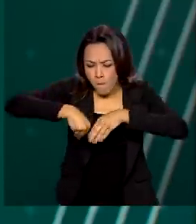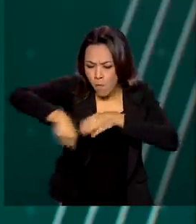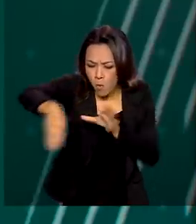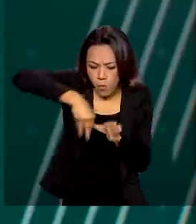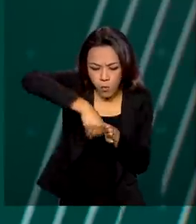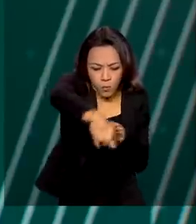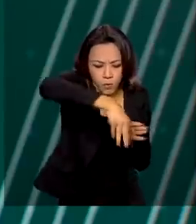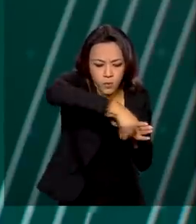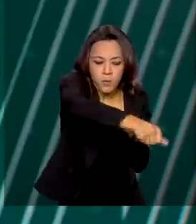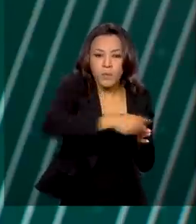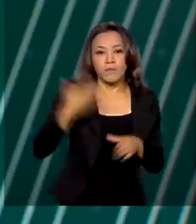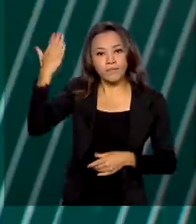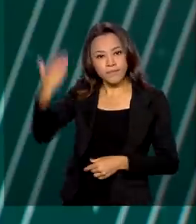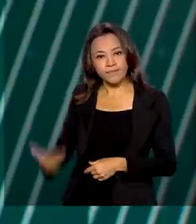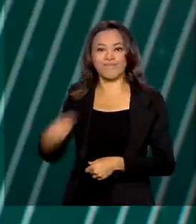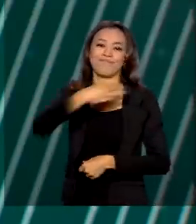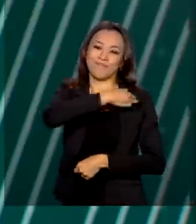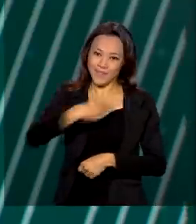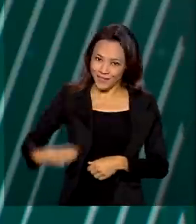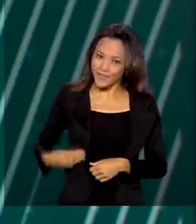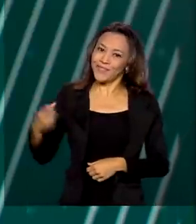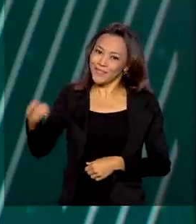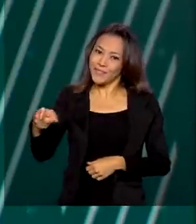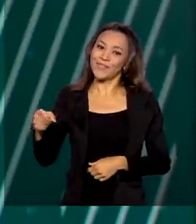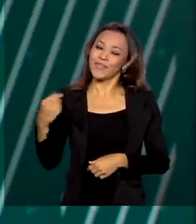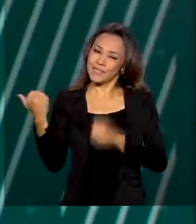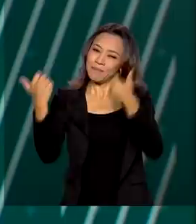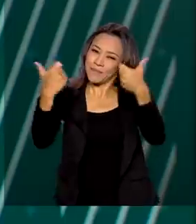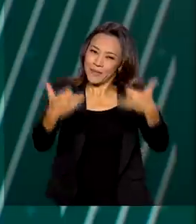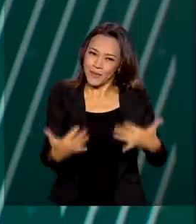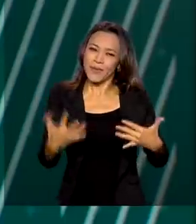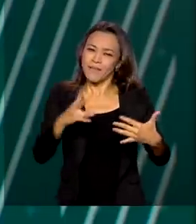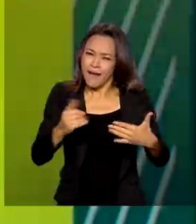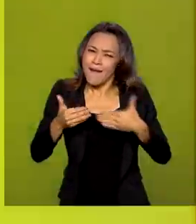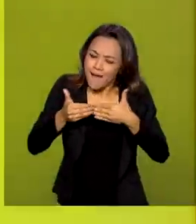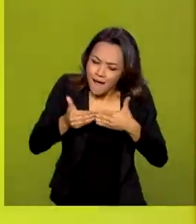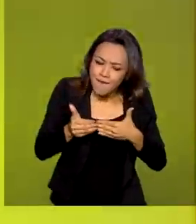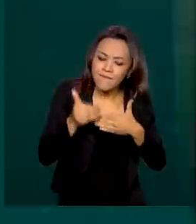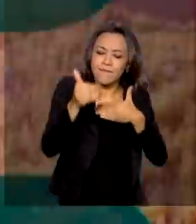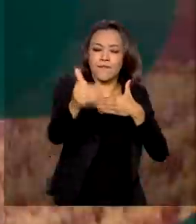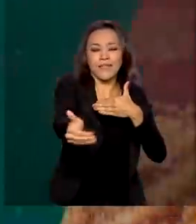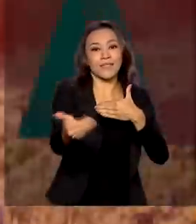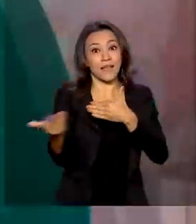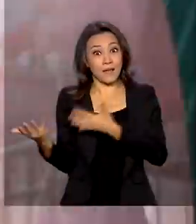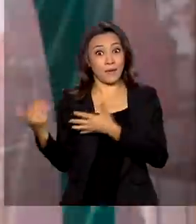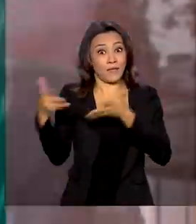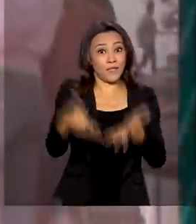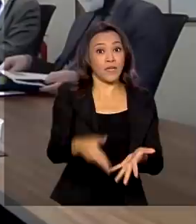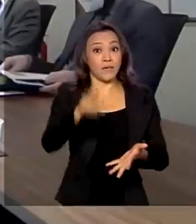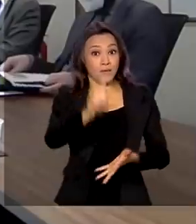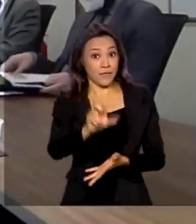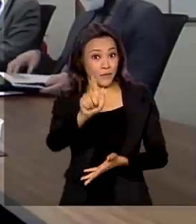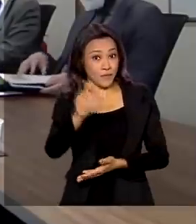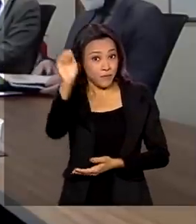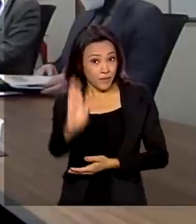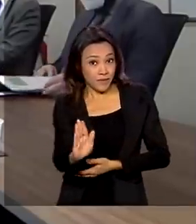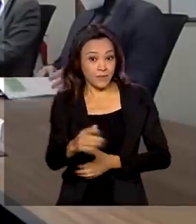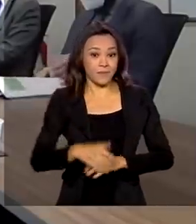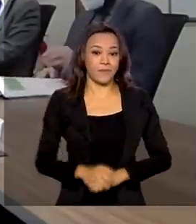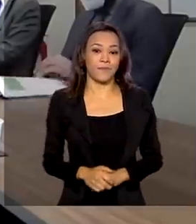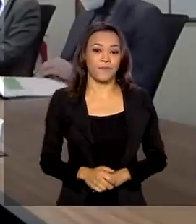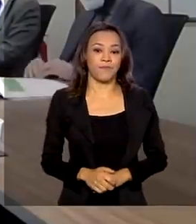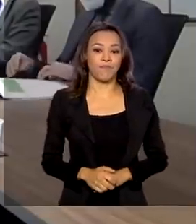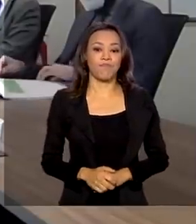o ministro Fábio Faria, a conectividade no campo vai avançar ainda mais com a chegada do 5G no Brasil. O